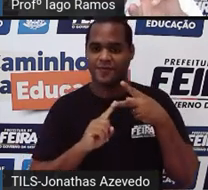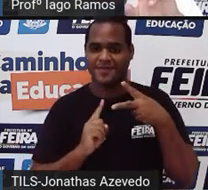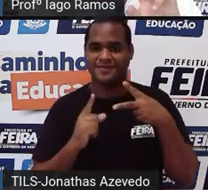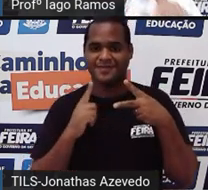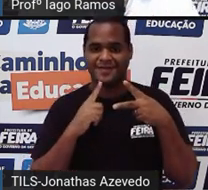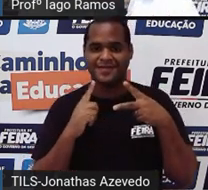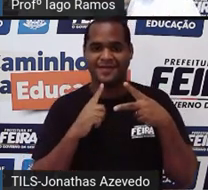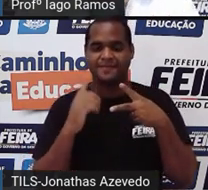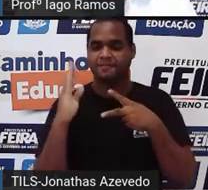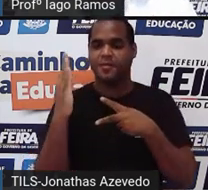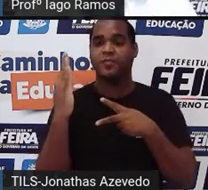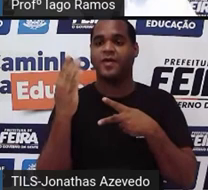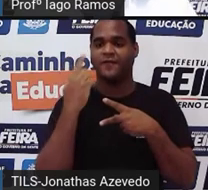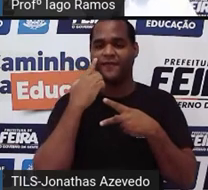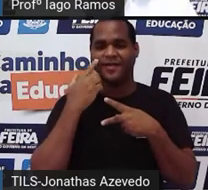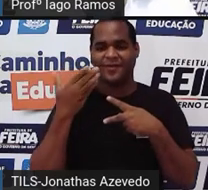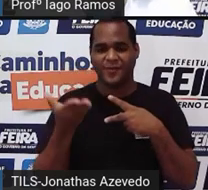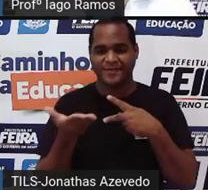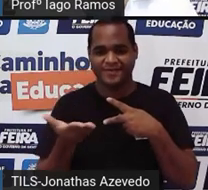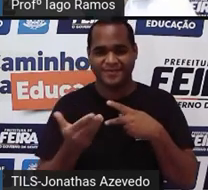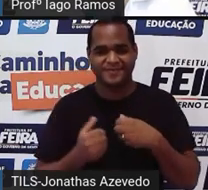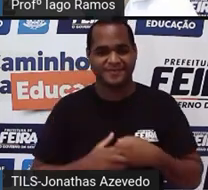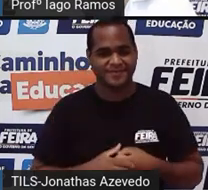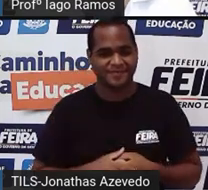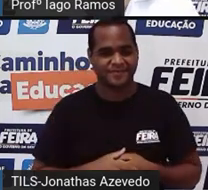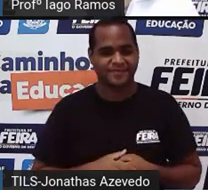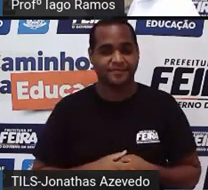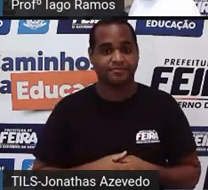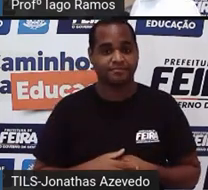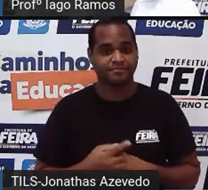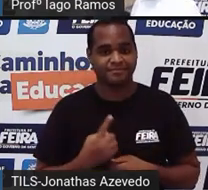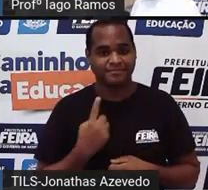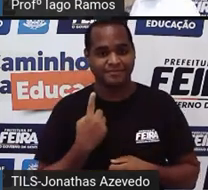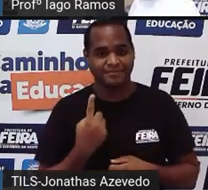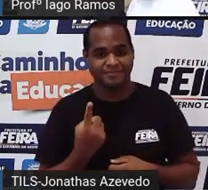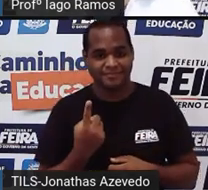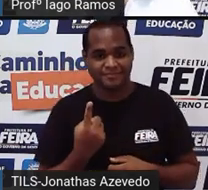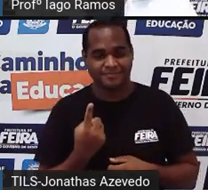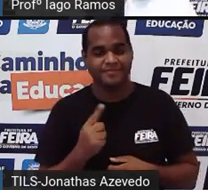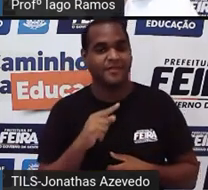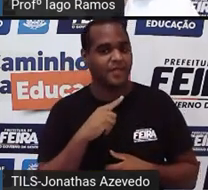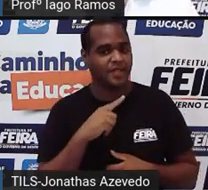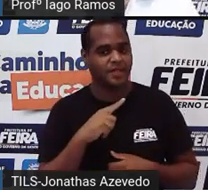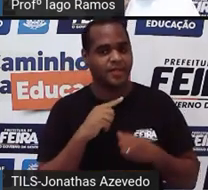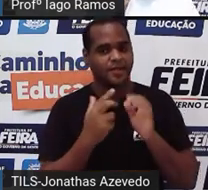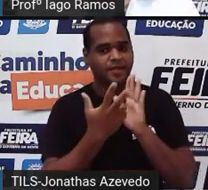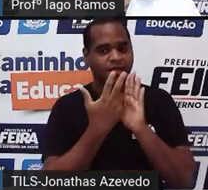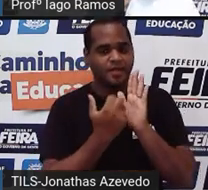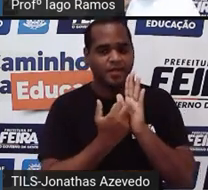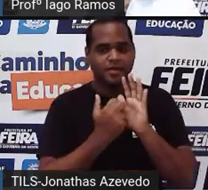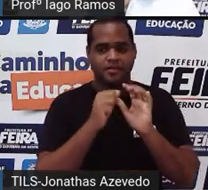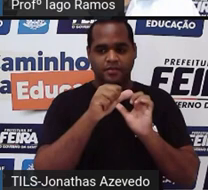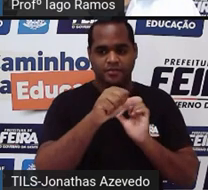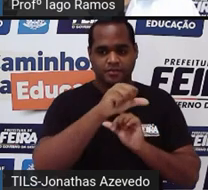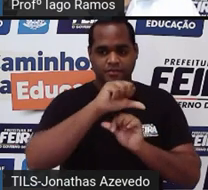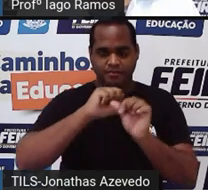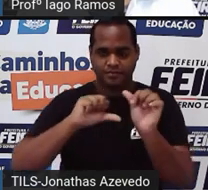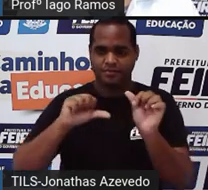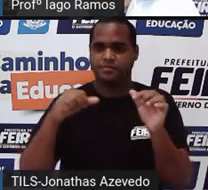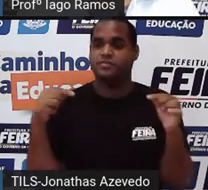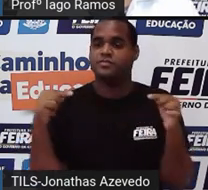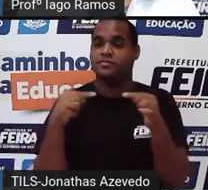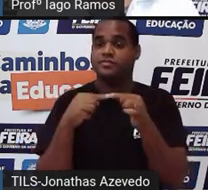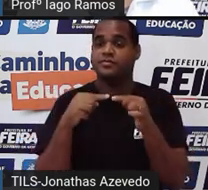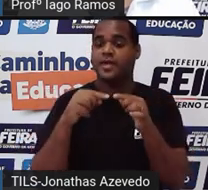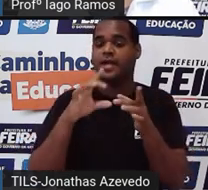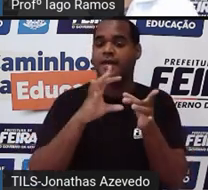reflexão. A gente vai ver os dois agora. Olha só. Tá aqui uma figura e a transformação que a gente vai fazer